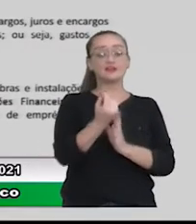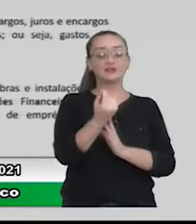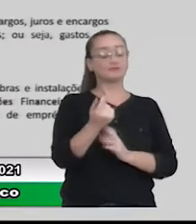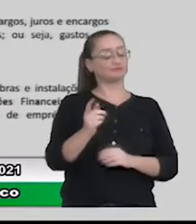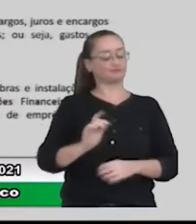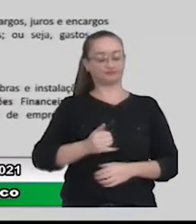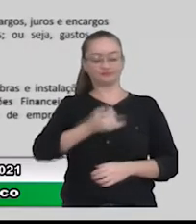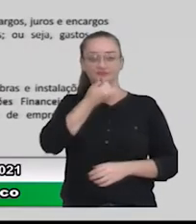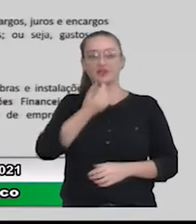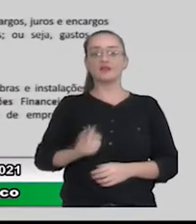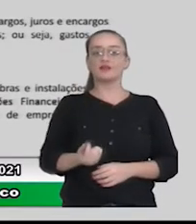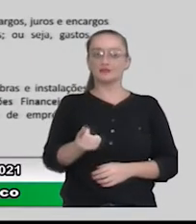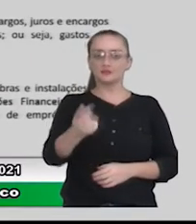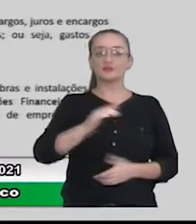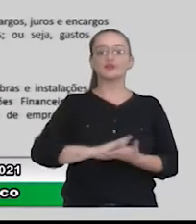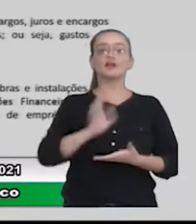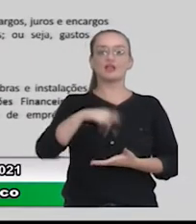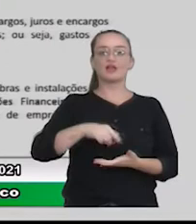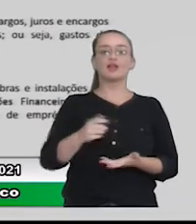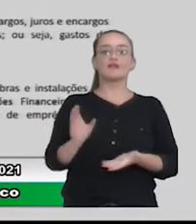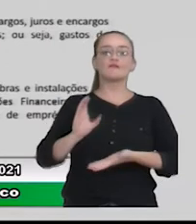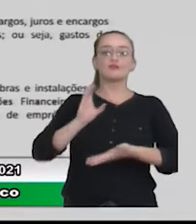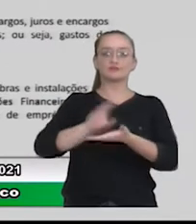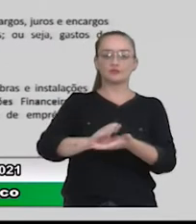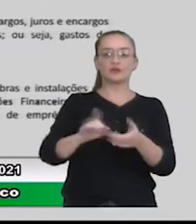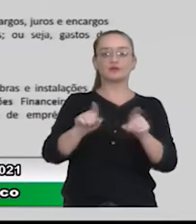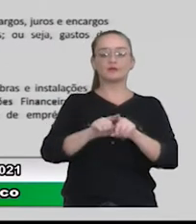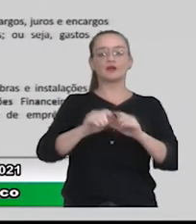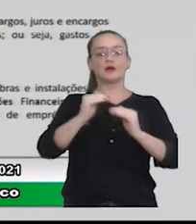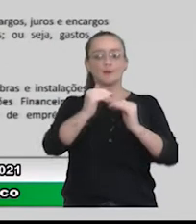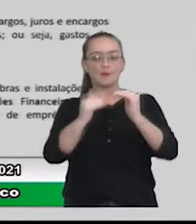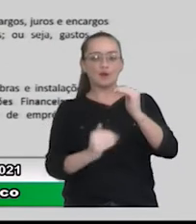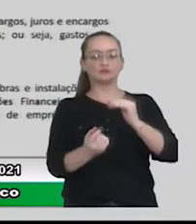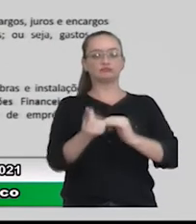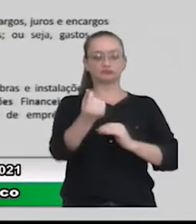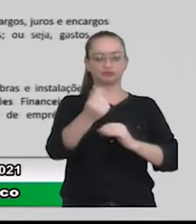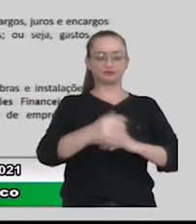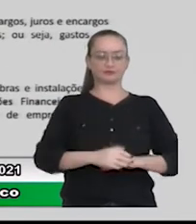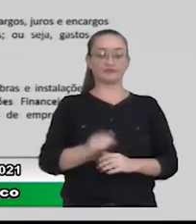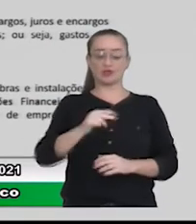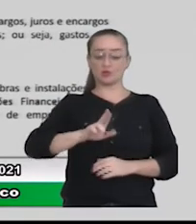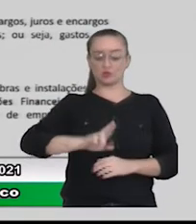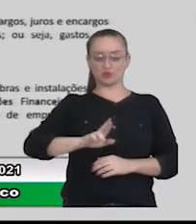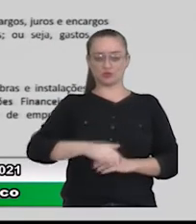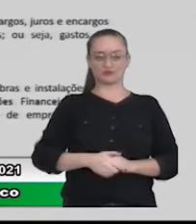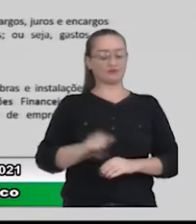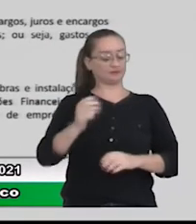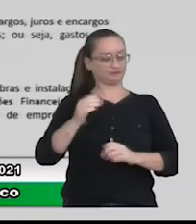despesas de capital são as de investimento e de amortização de dívida, são essas que a gente utiliza.